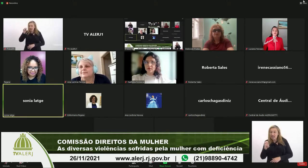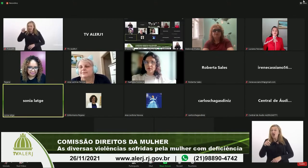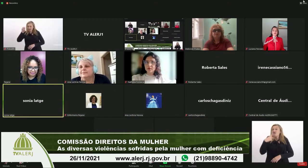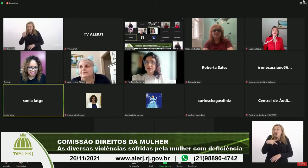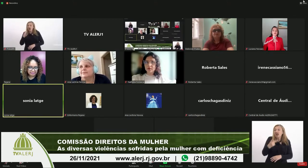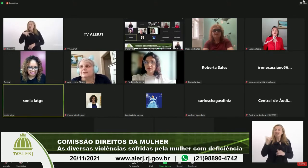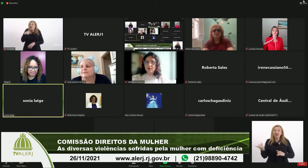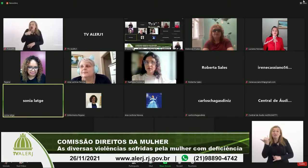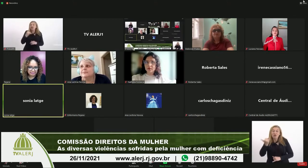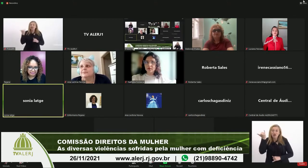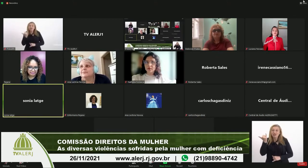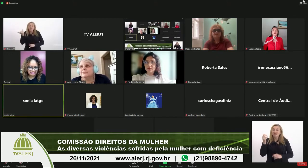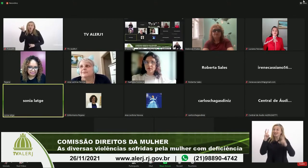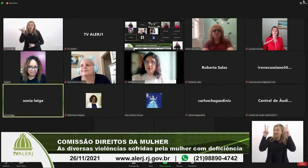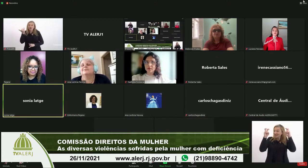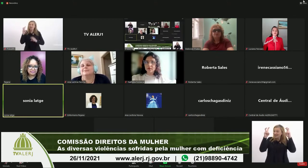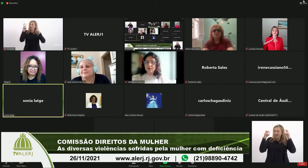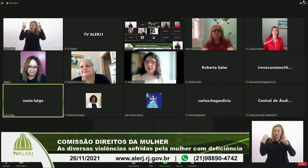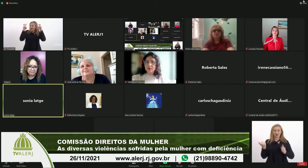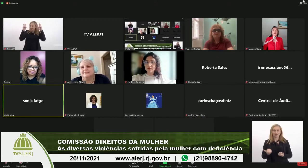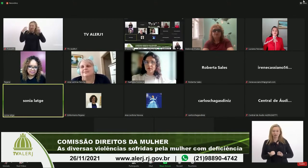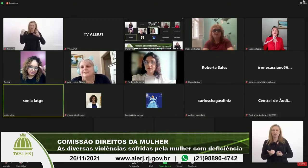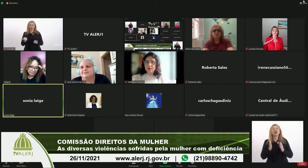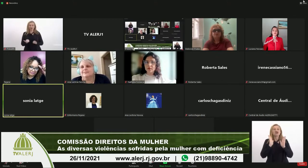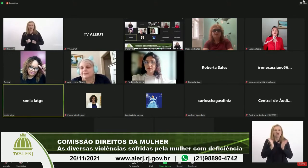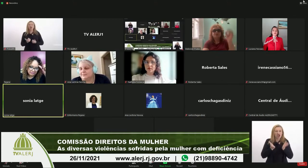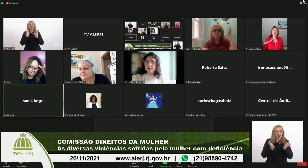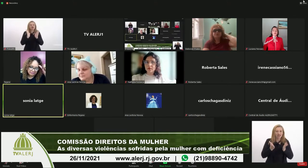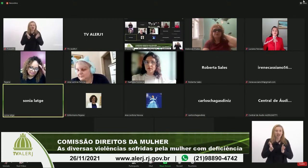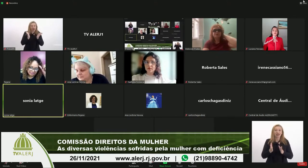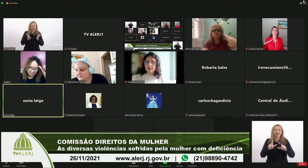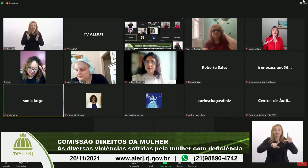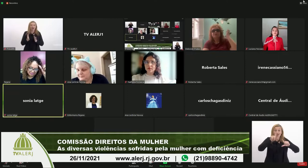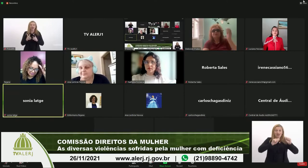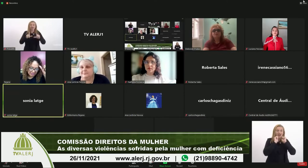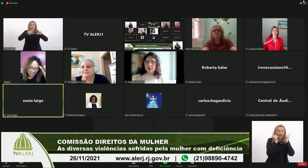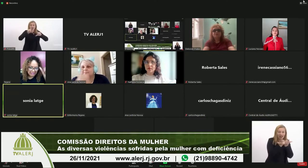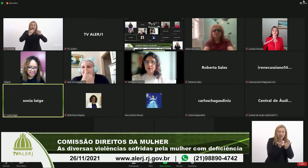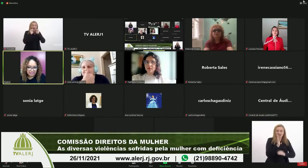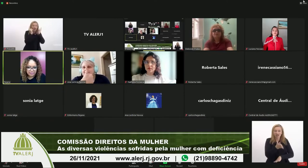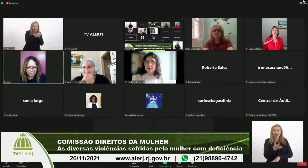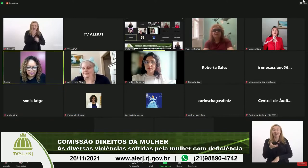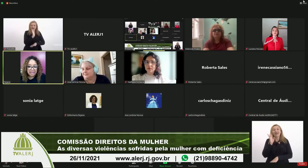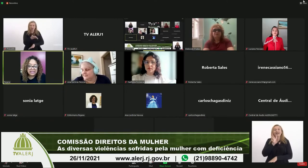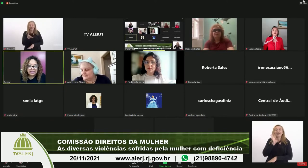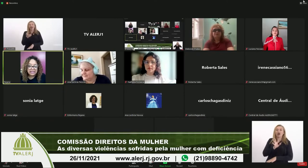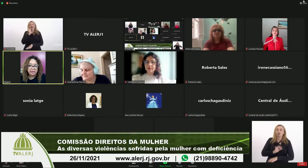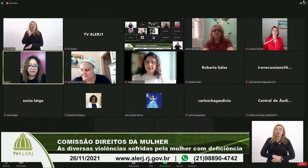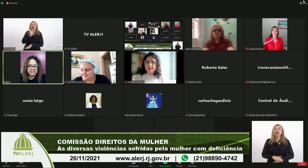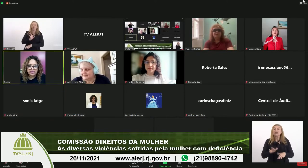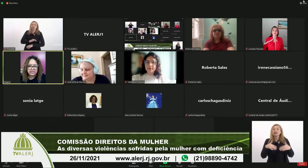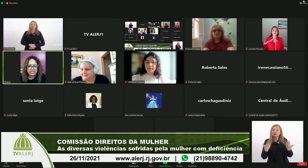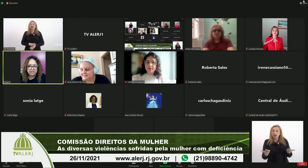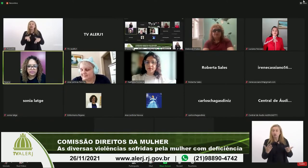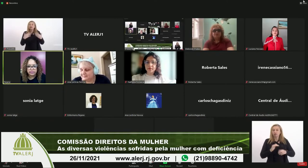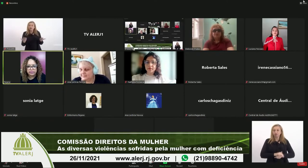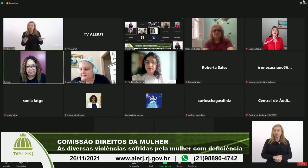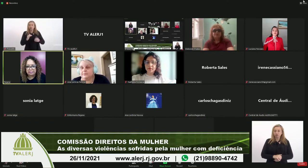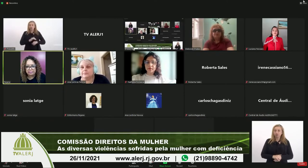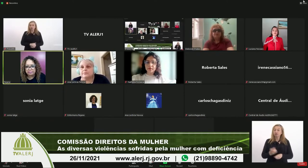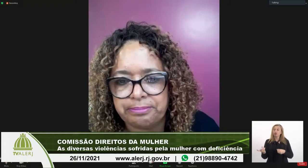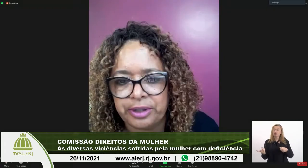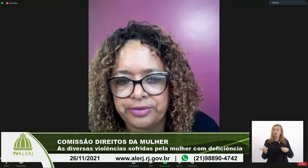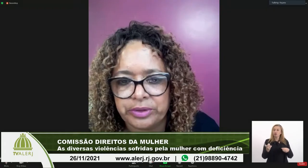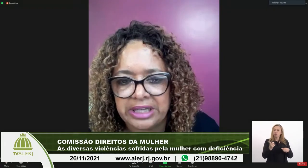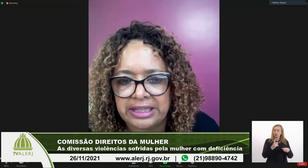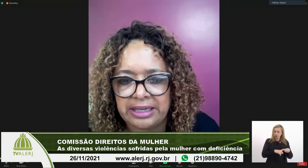importância dessa temática entendeu está aqui já na TV Alerja legal então vamos fazer o seguinte voltar